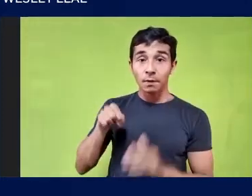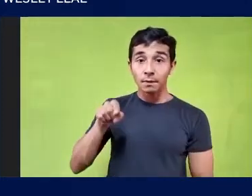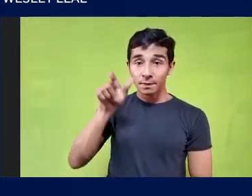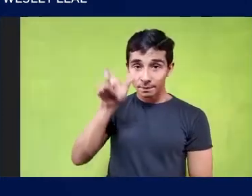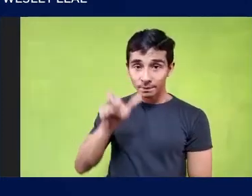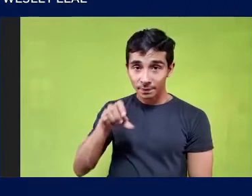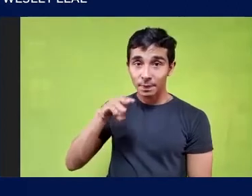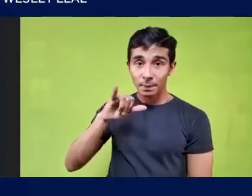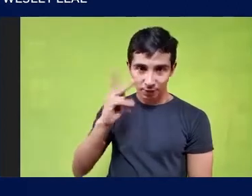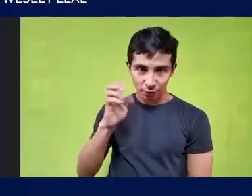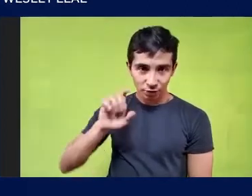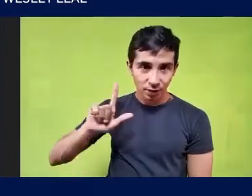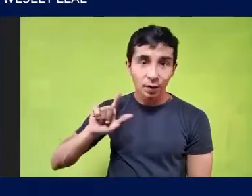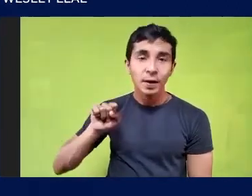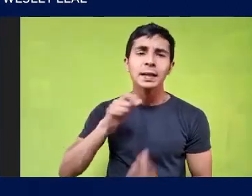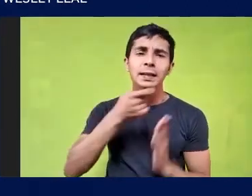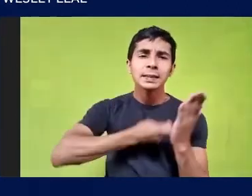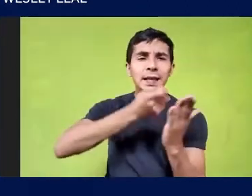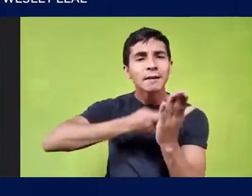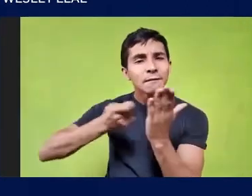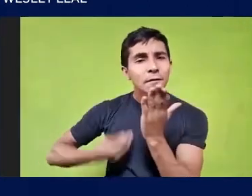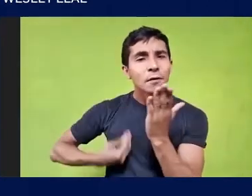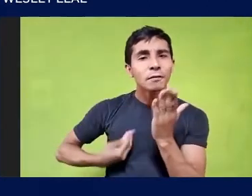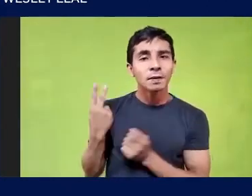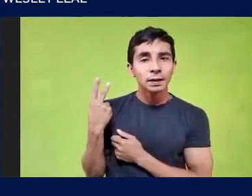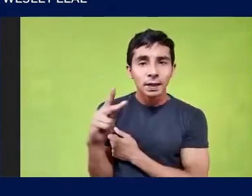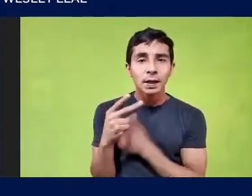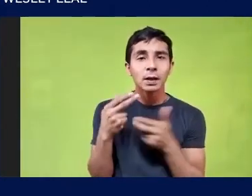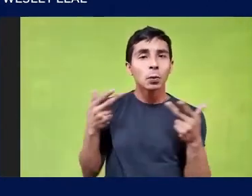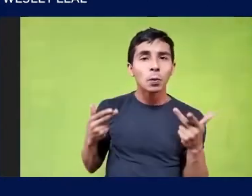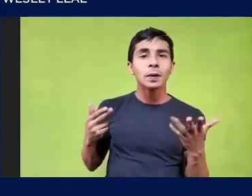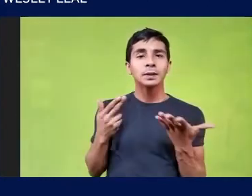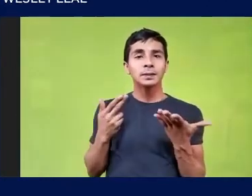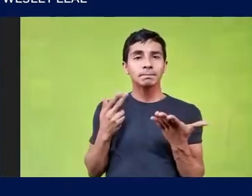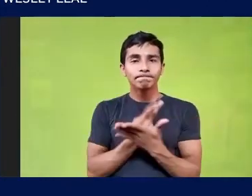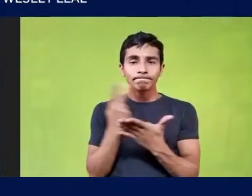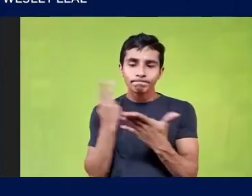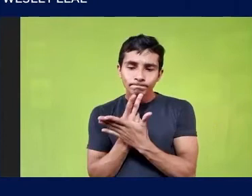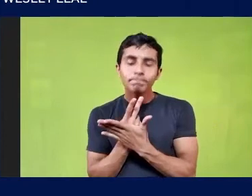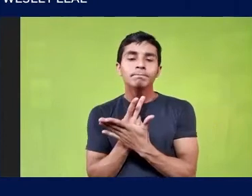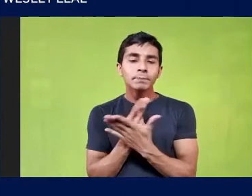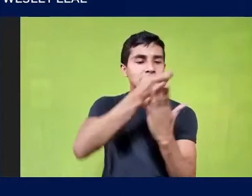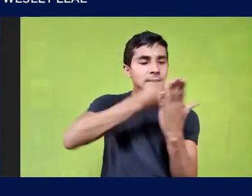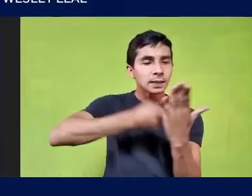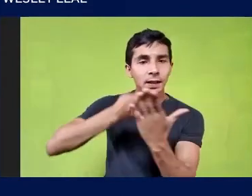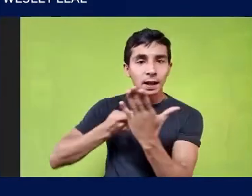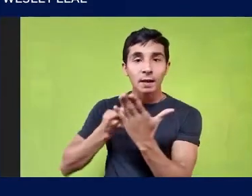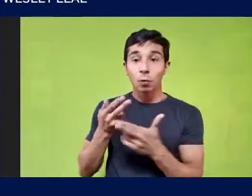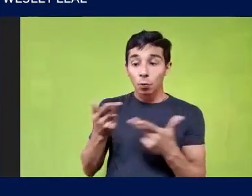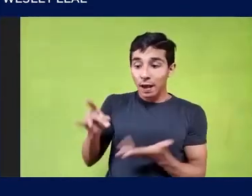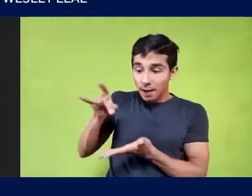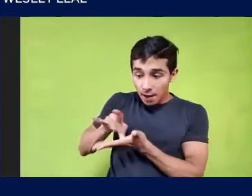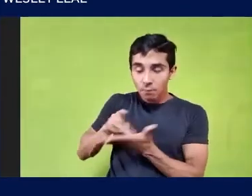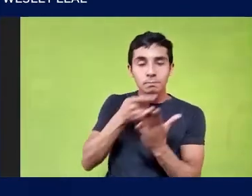Ele ensaiou muito Sobre o que ele vivia Sobre as coisas Materiais Sobre o real Acho que talvez Um